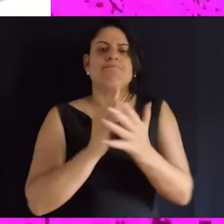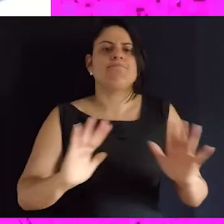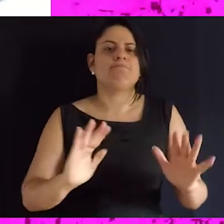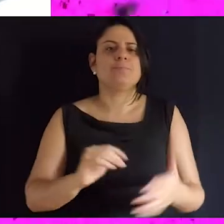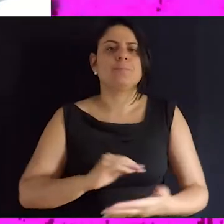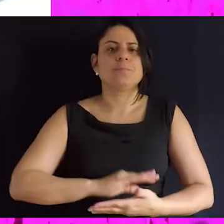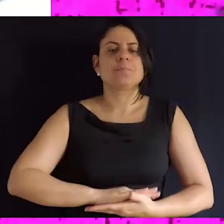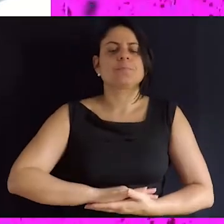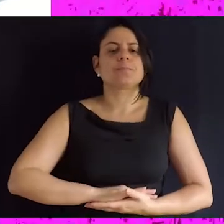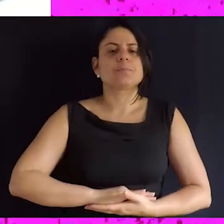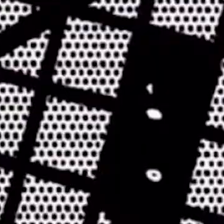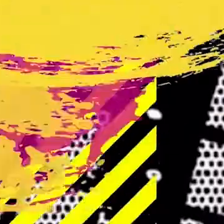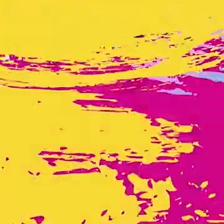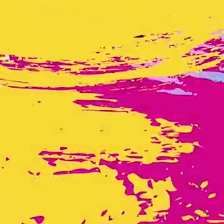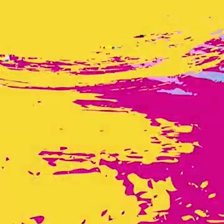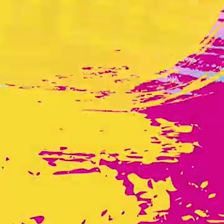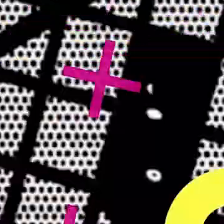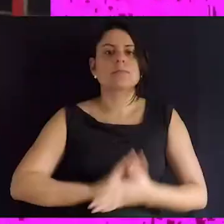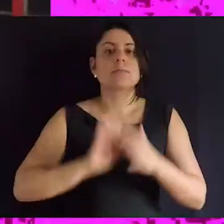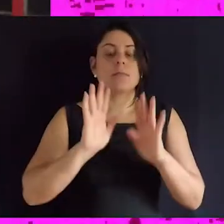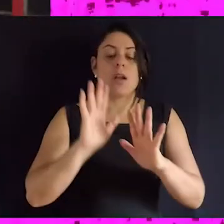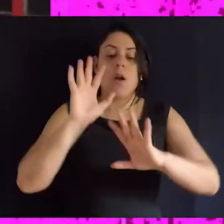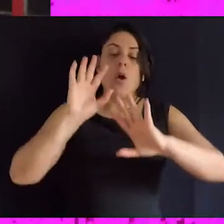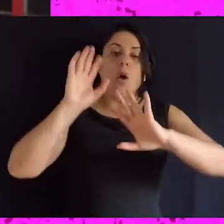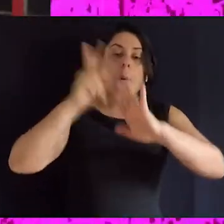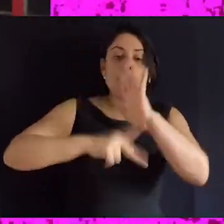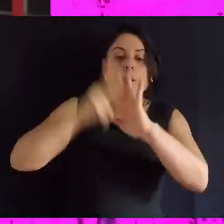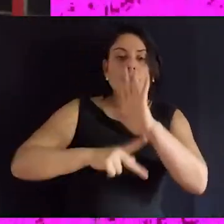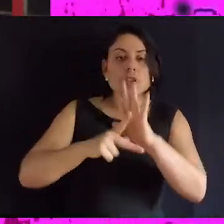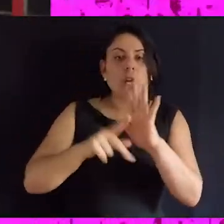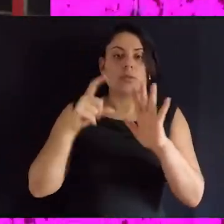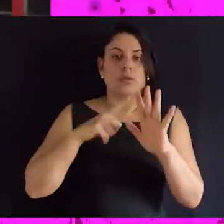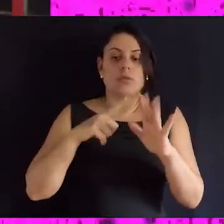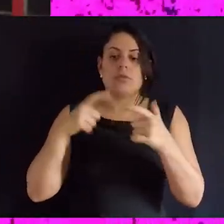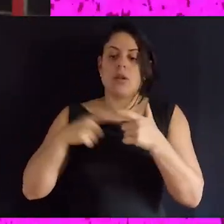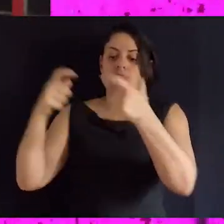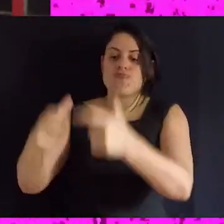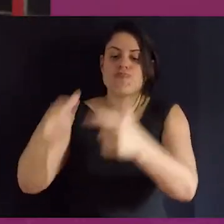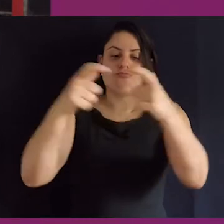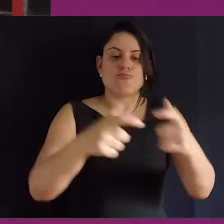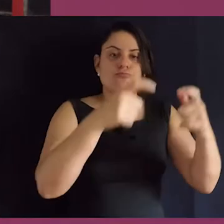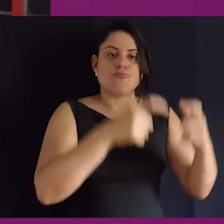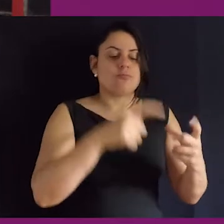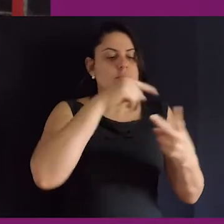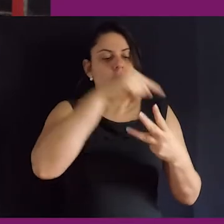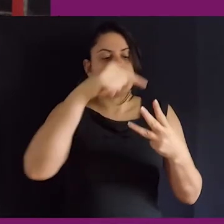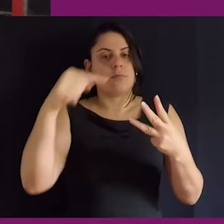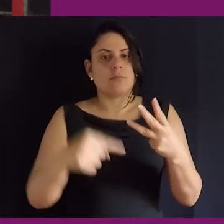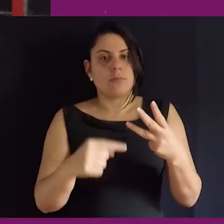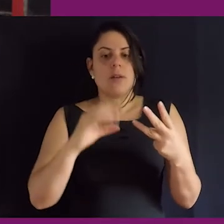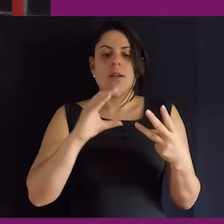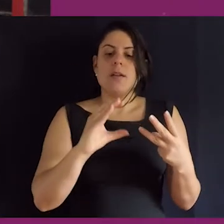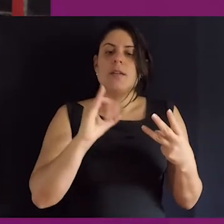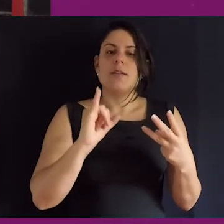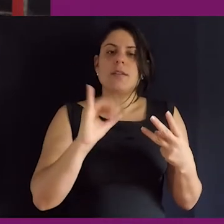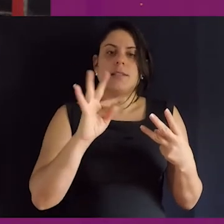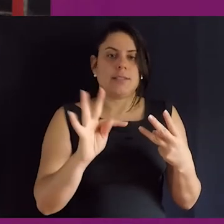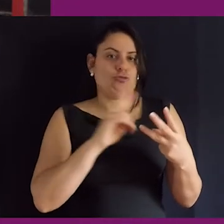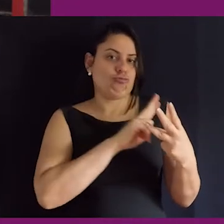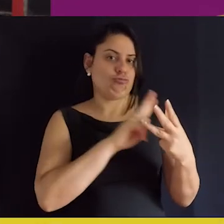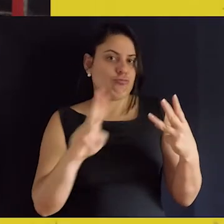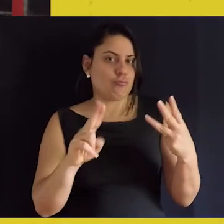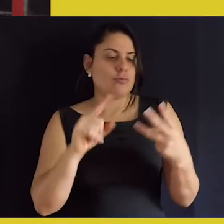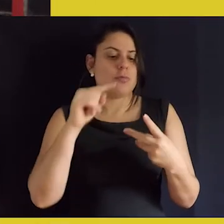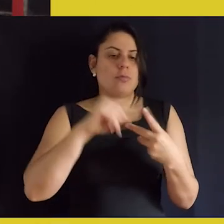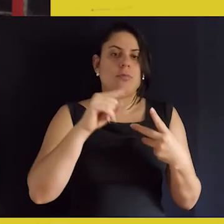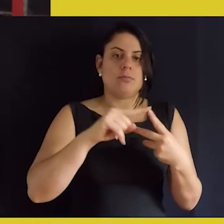essa ofensiva, vamos dizer assim. O projeto atua aí dentro de três territórios que a gente chama de sítio, né, que é